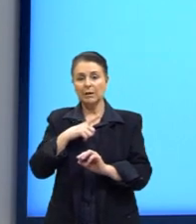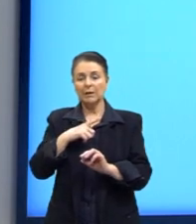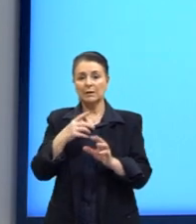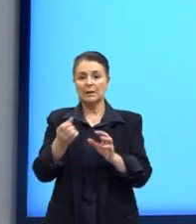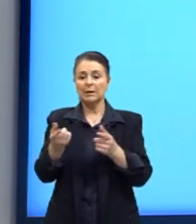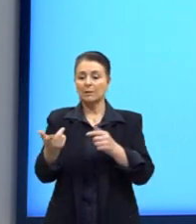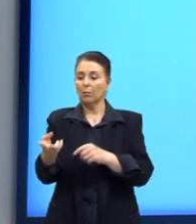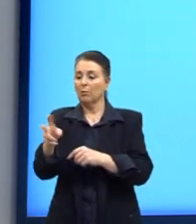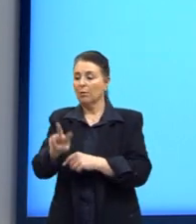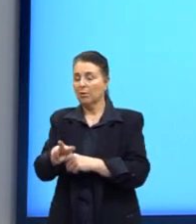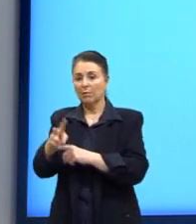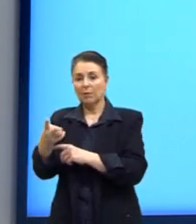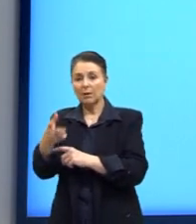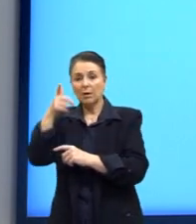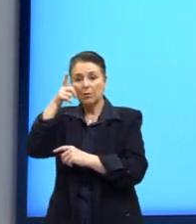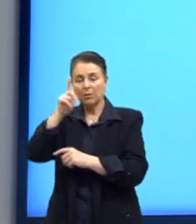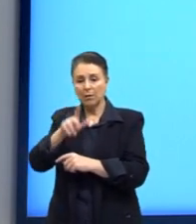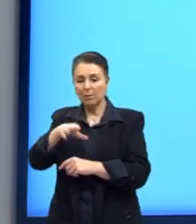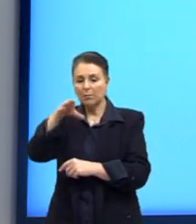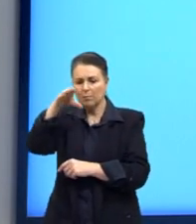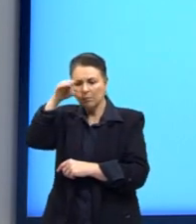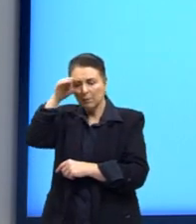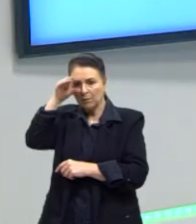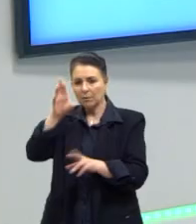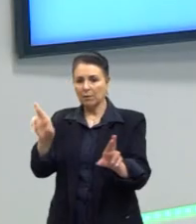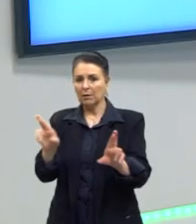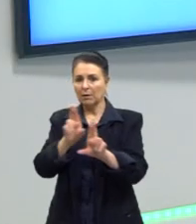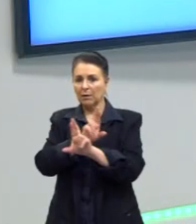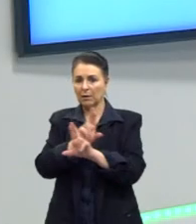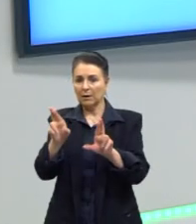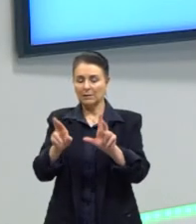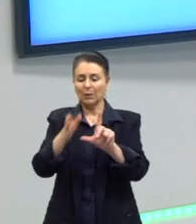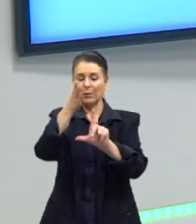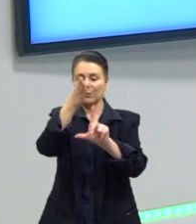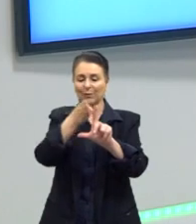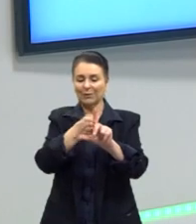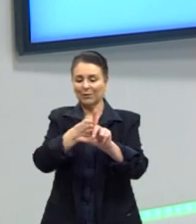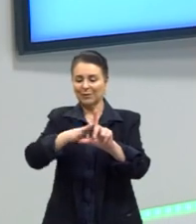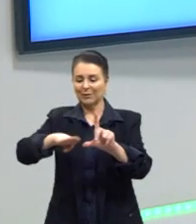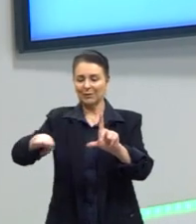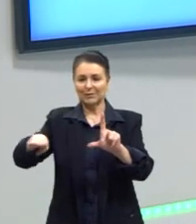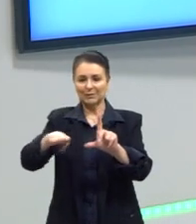inversas, e a gente consegue ver essa relação até no plano cartesiano.